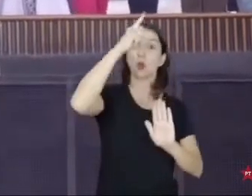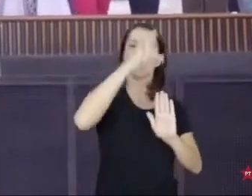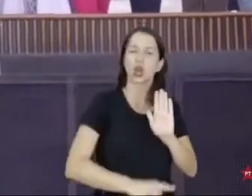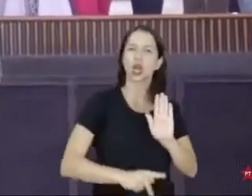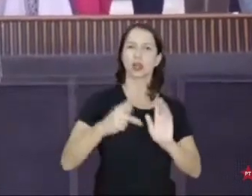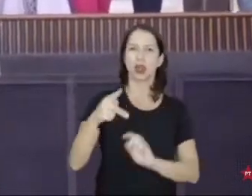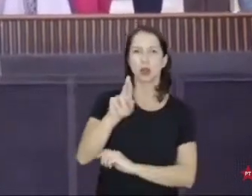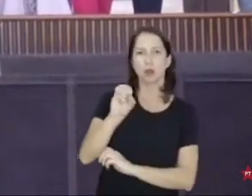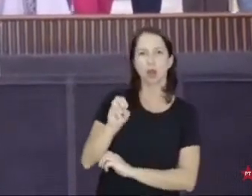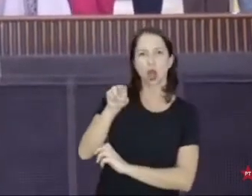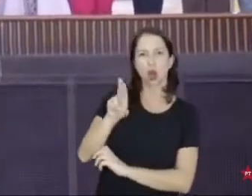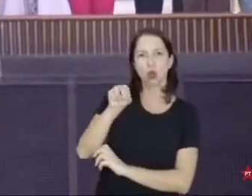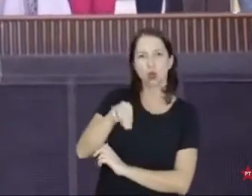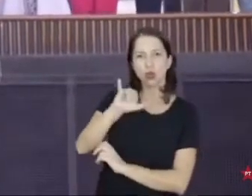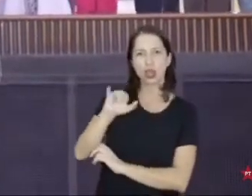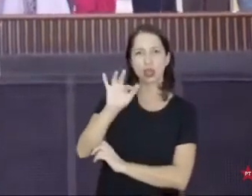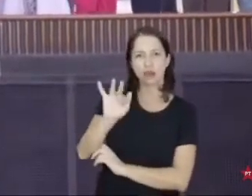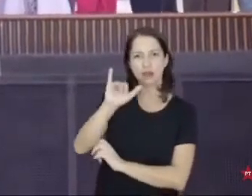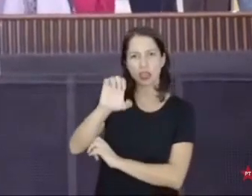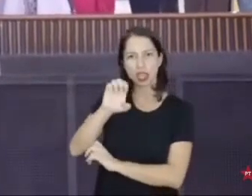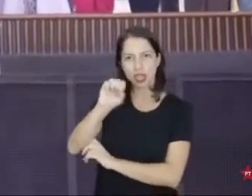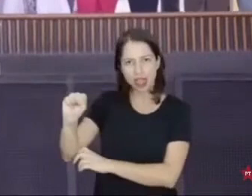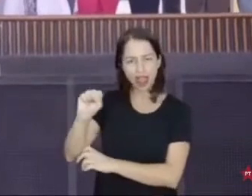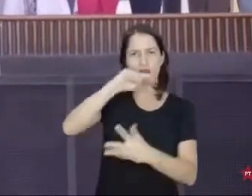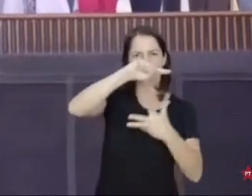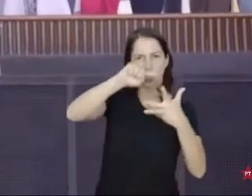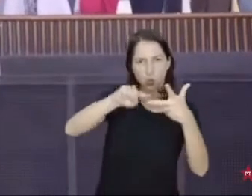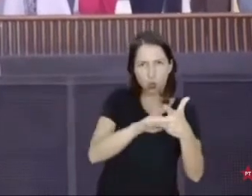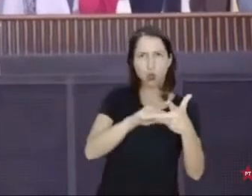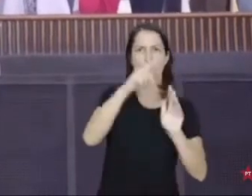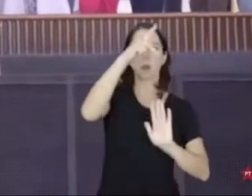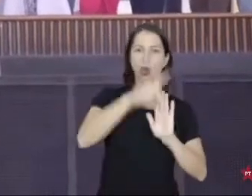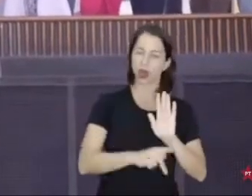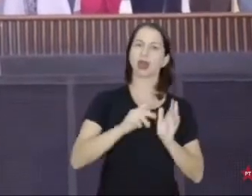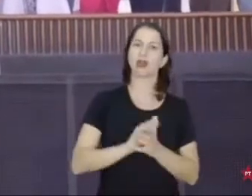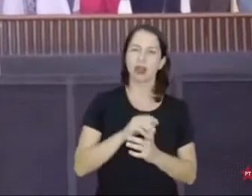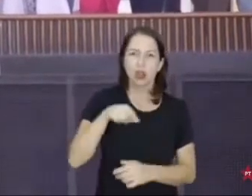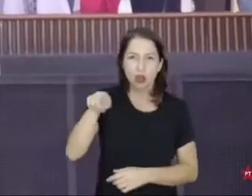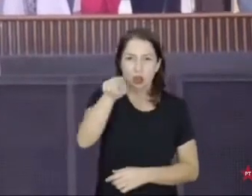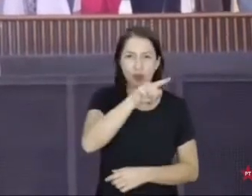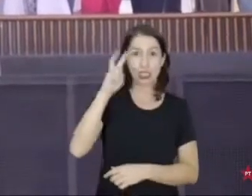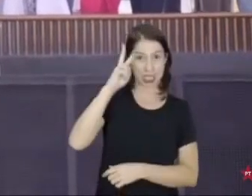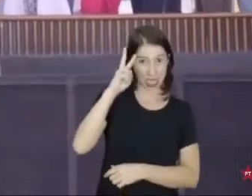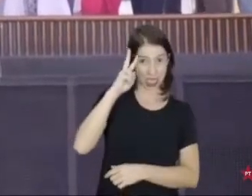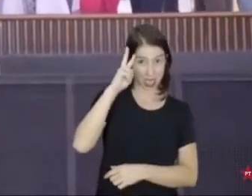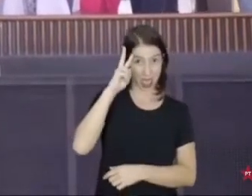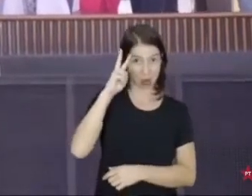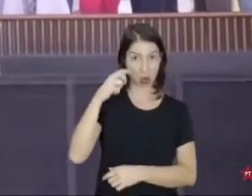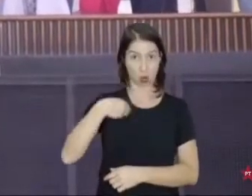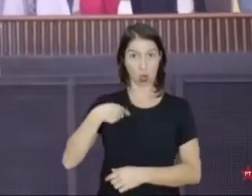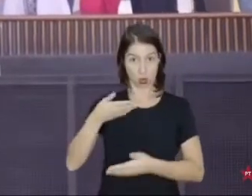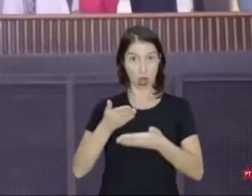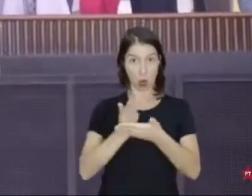tinha 3 milhões e meio de estudantes. Quando nós deixamos, tinha 8 milhões e meio de estudantes na